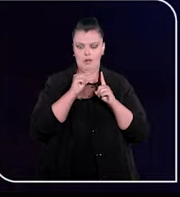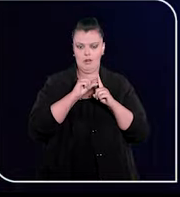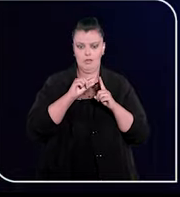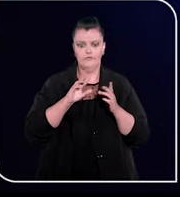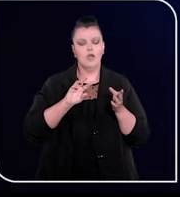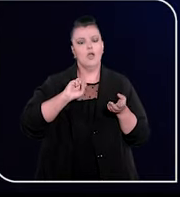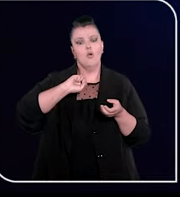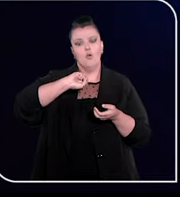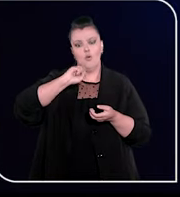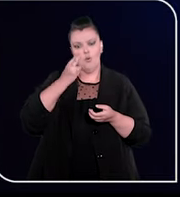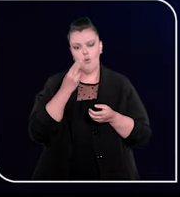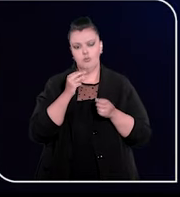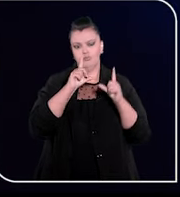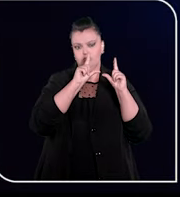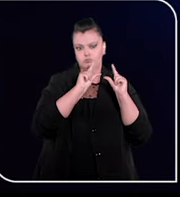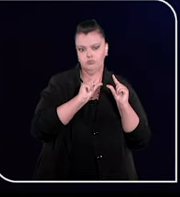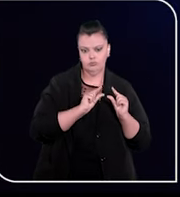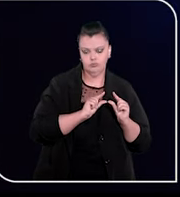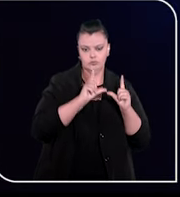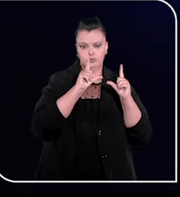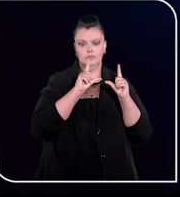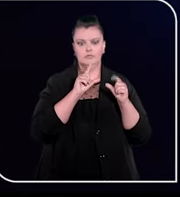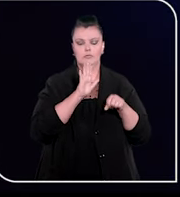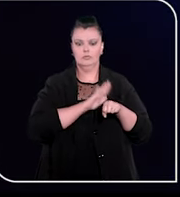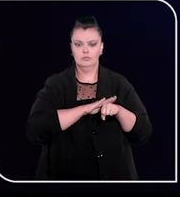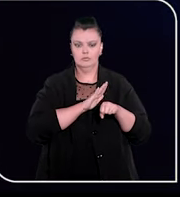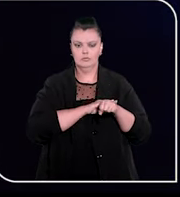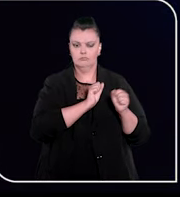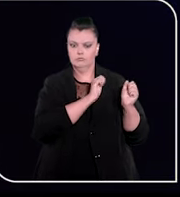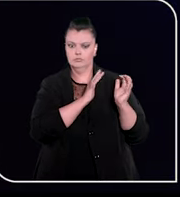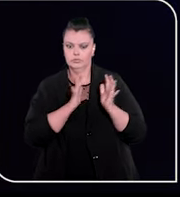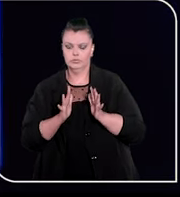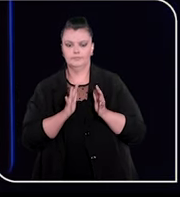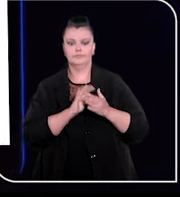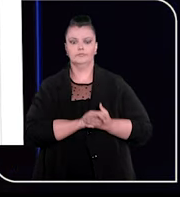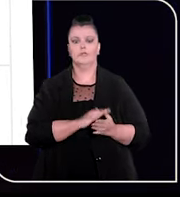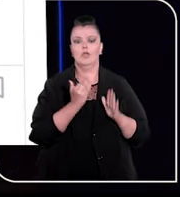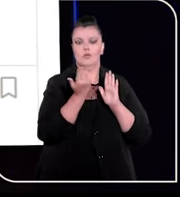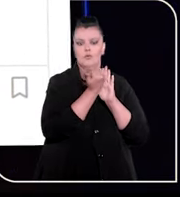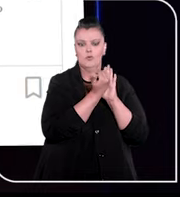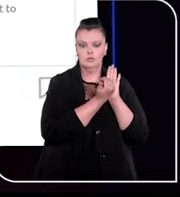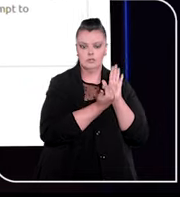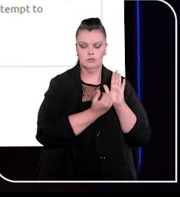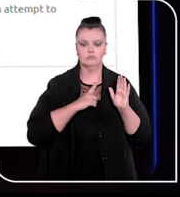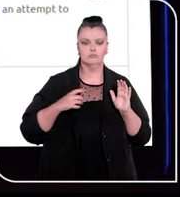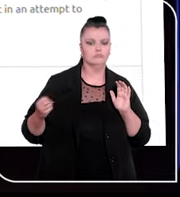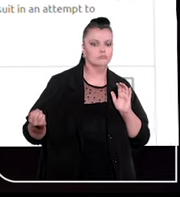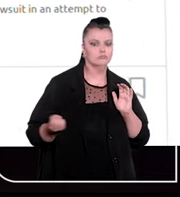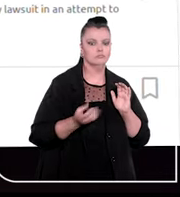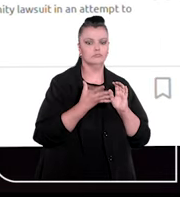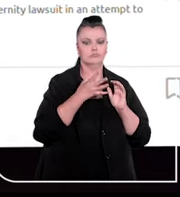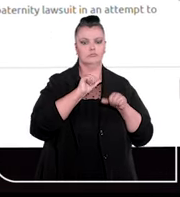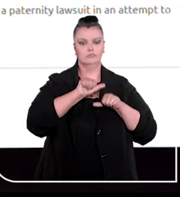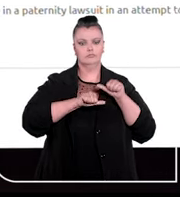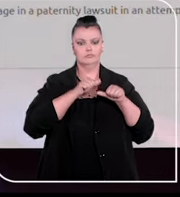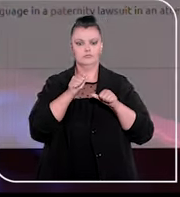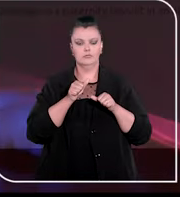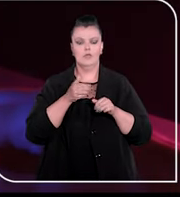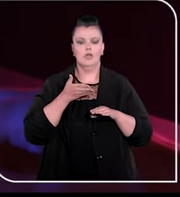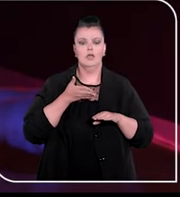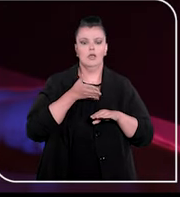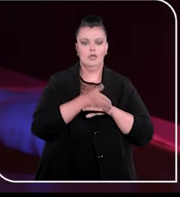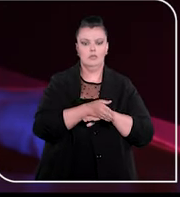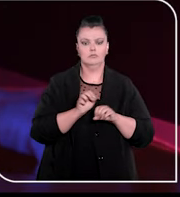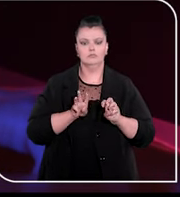ou aplicar filtros por tópico e data. O conteúdo disponível está sempre sendo atualizado. Para